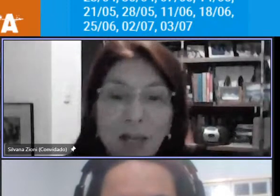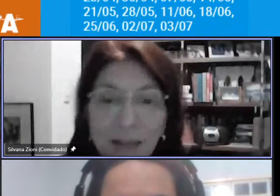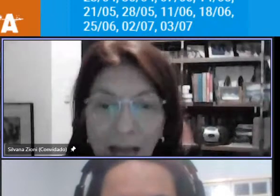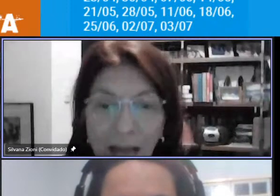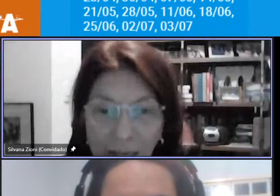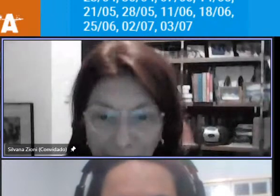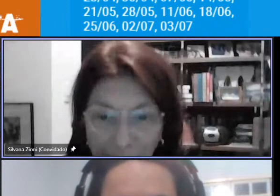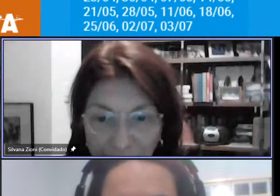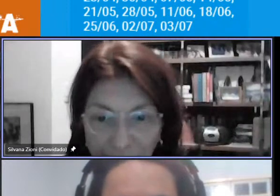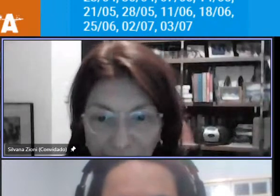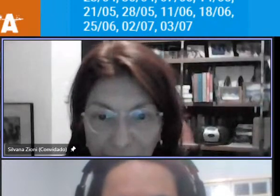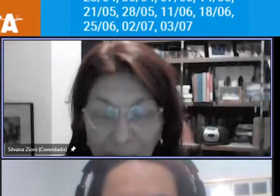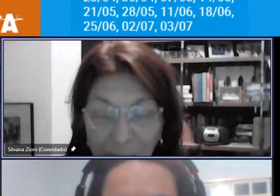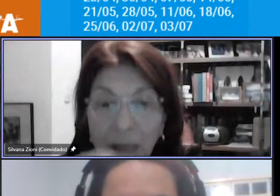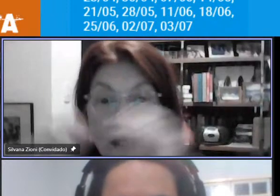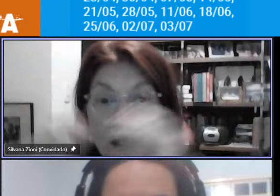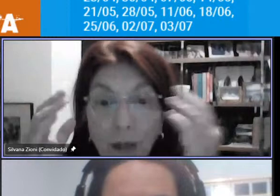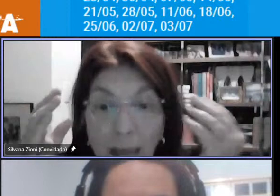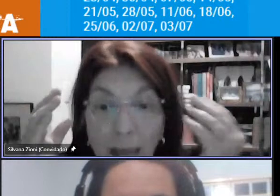garagem na sala